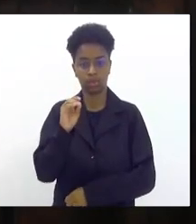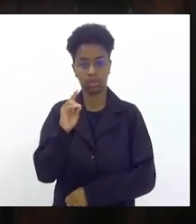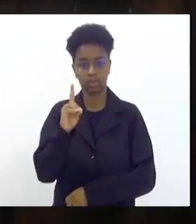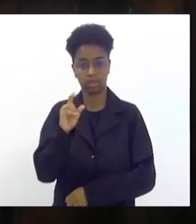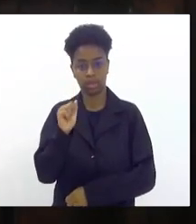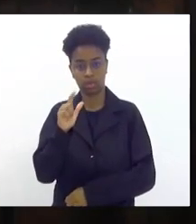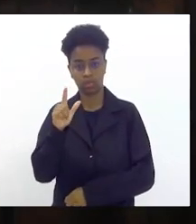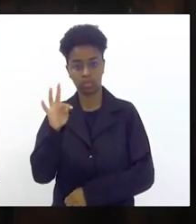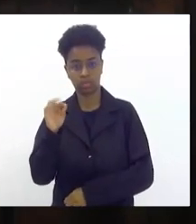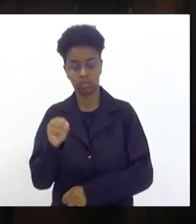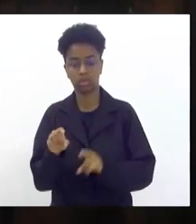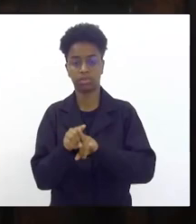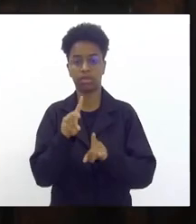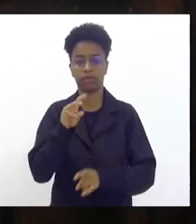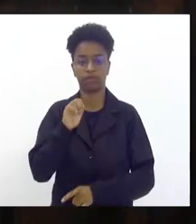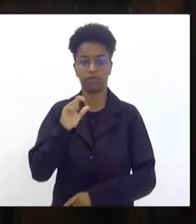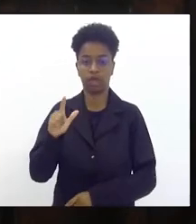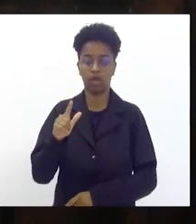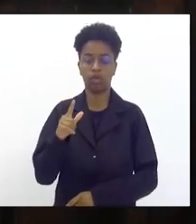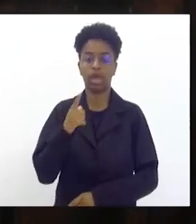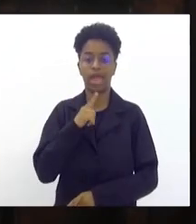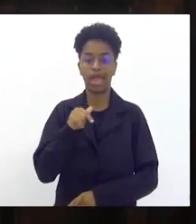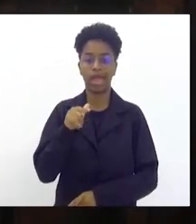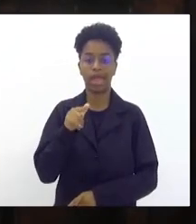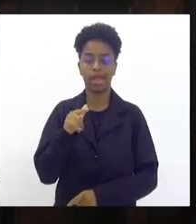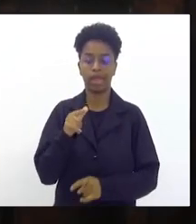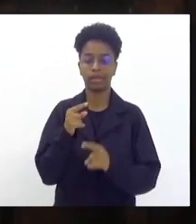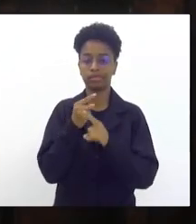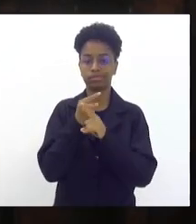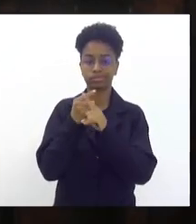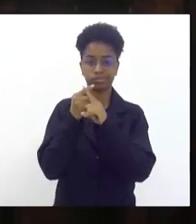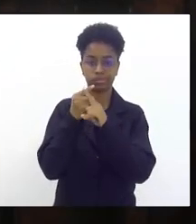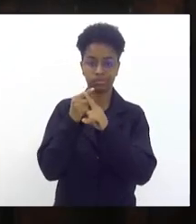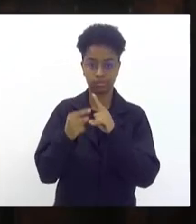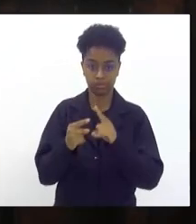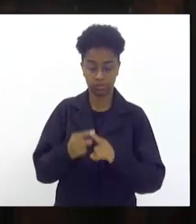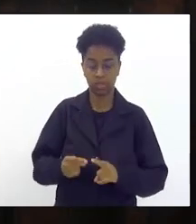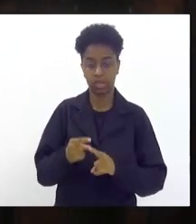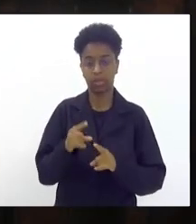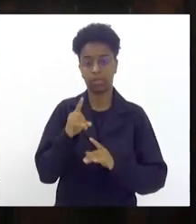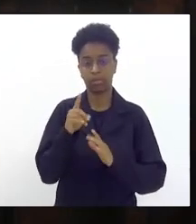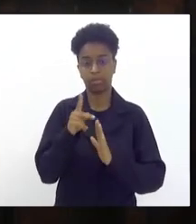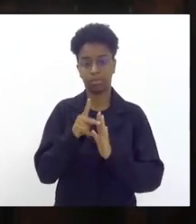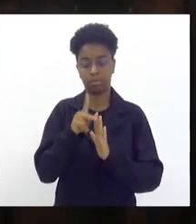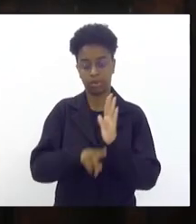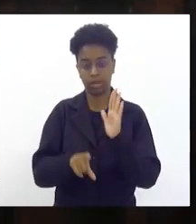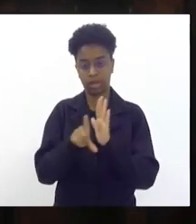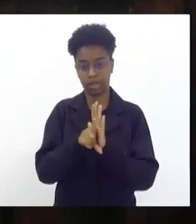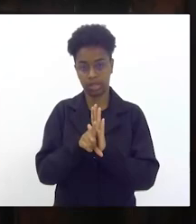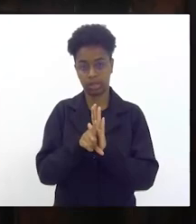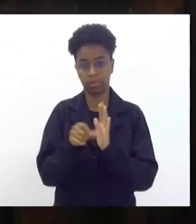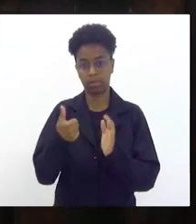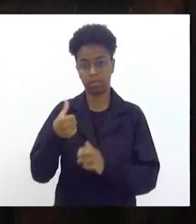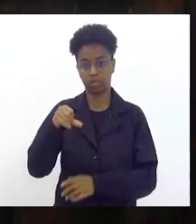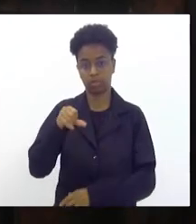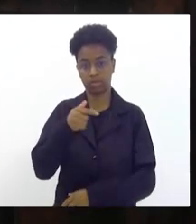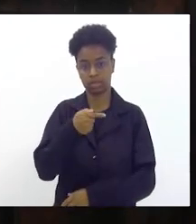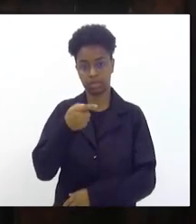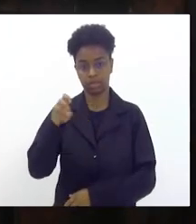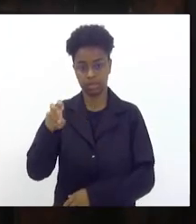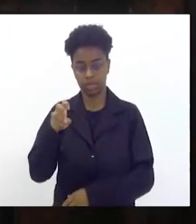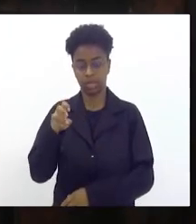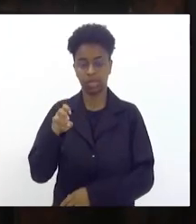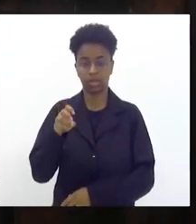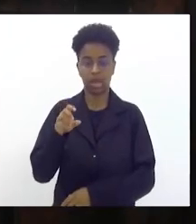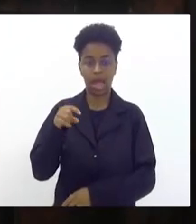é um projeto que revoga o decreto lei 122 de 75 que transfere ao município do Rio de